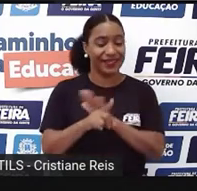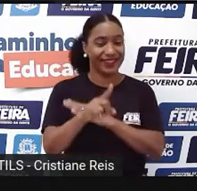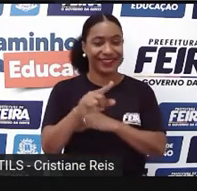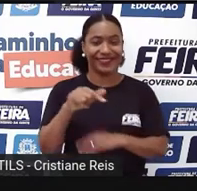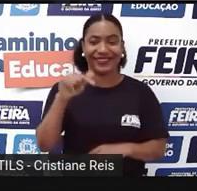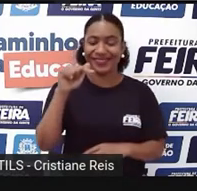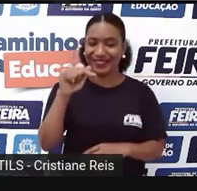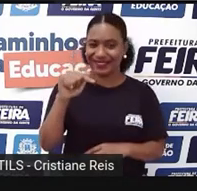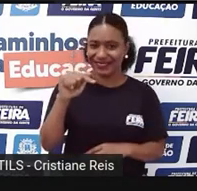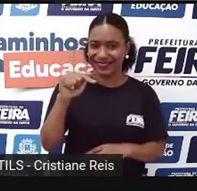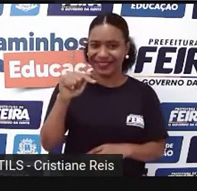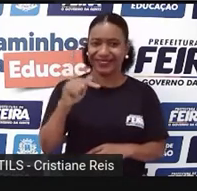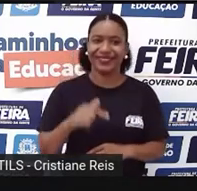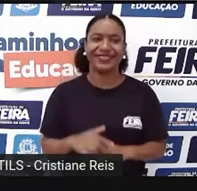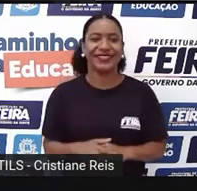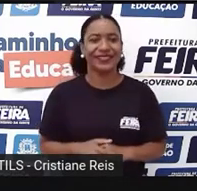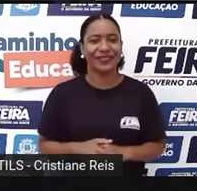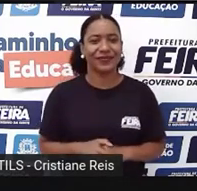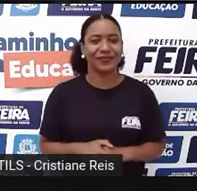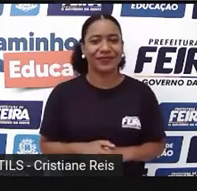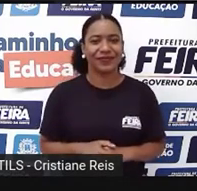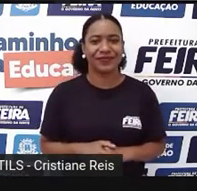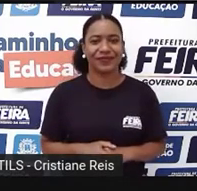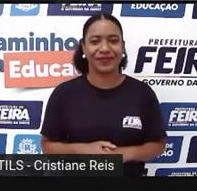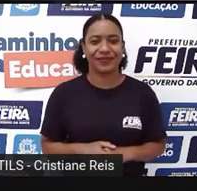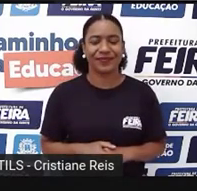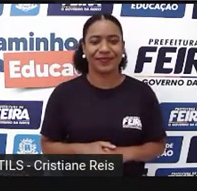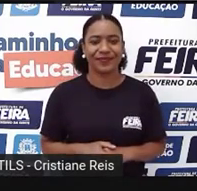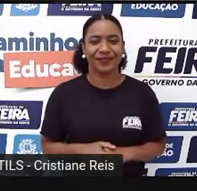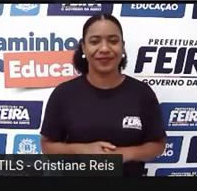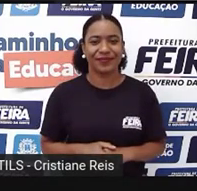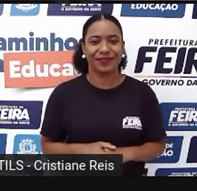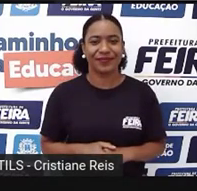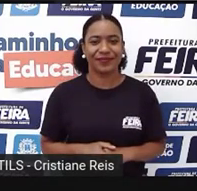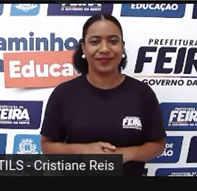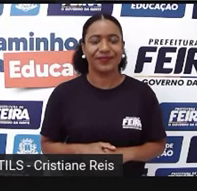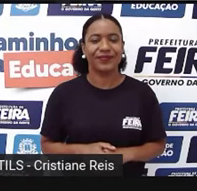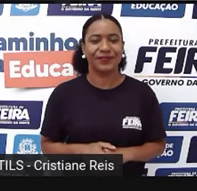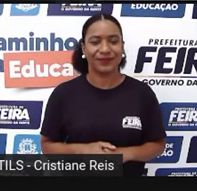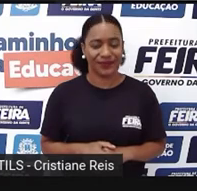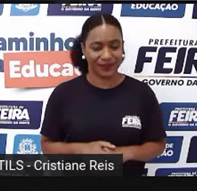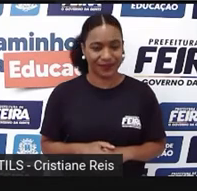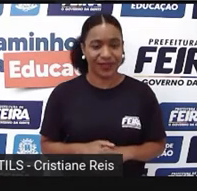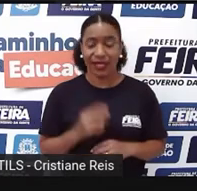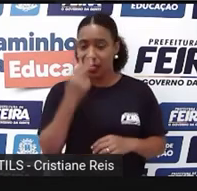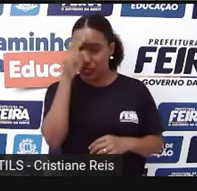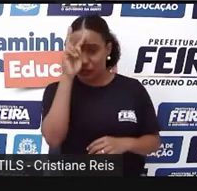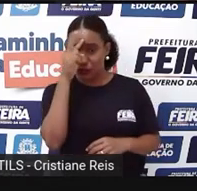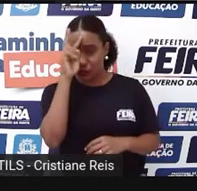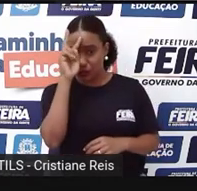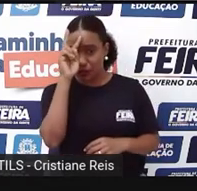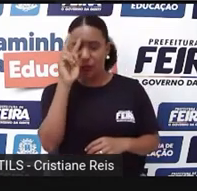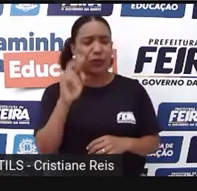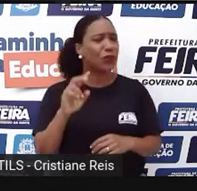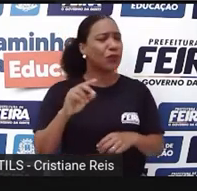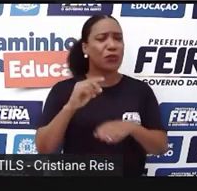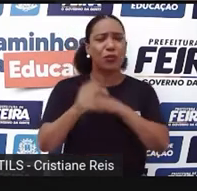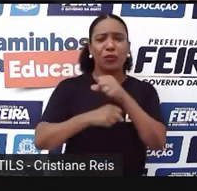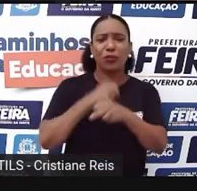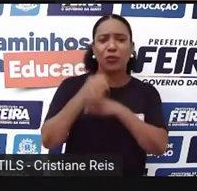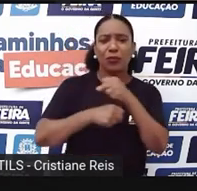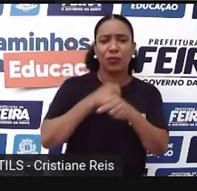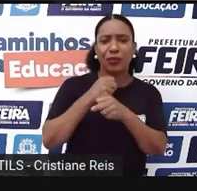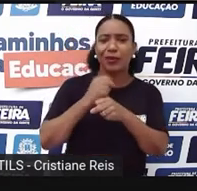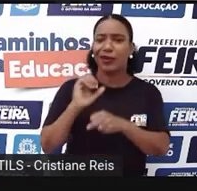7 Who does the story happen? Quando a história acontece? Lembra que eu falei pra